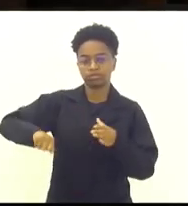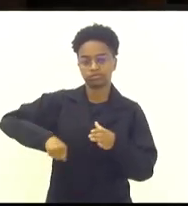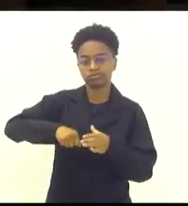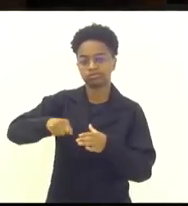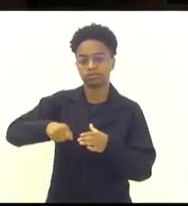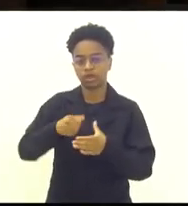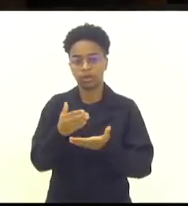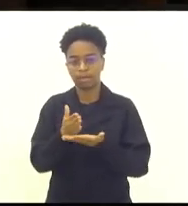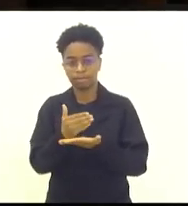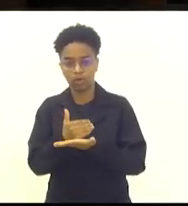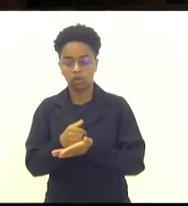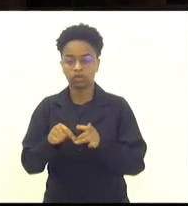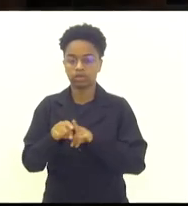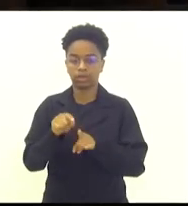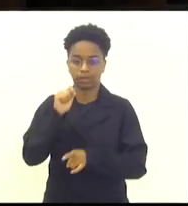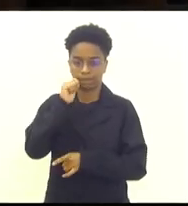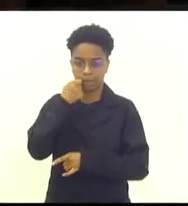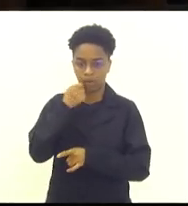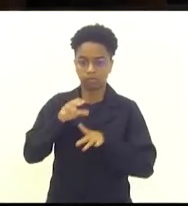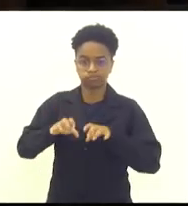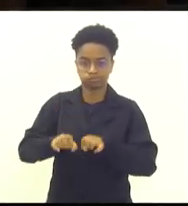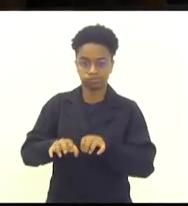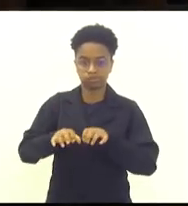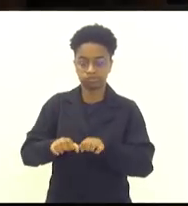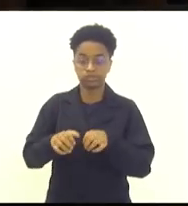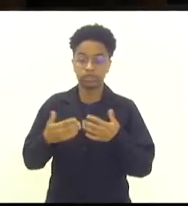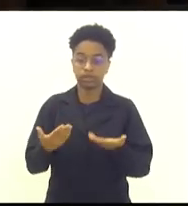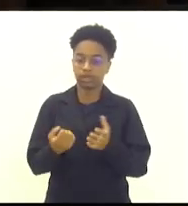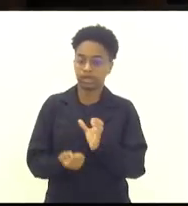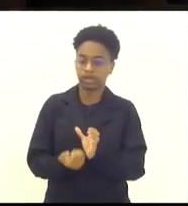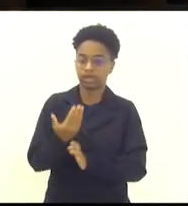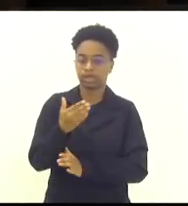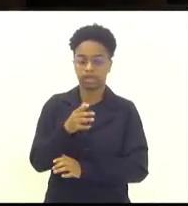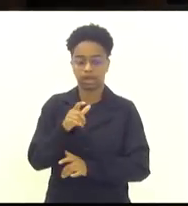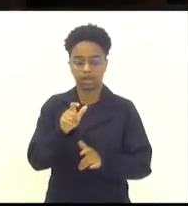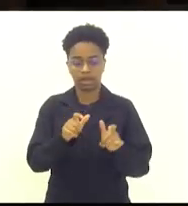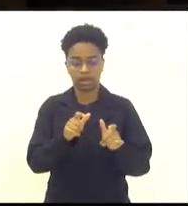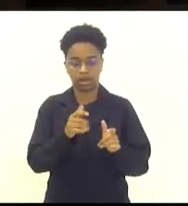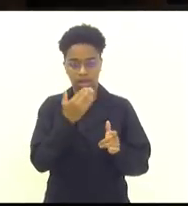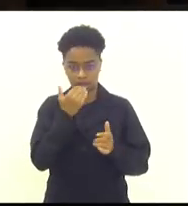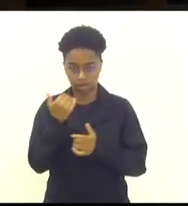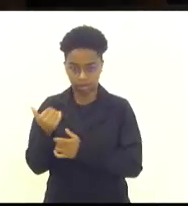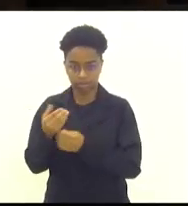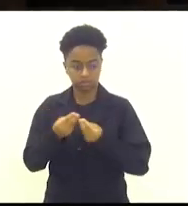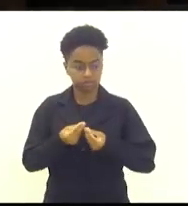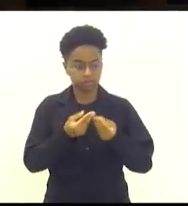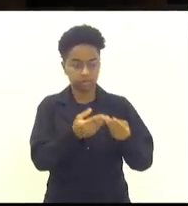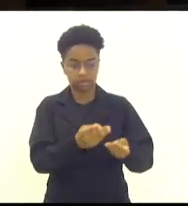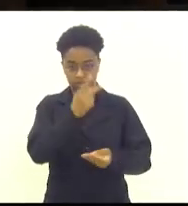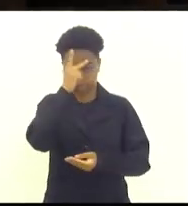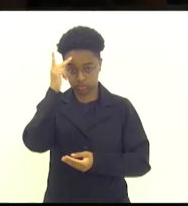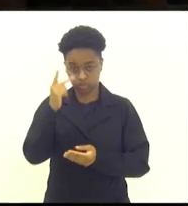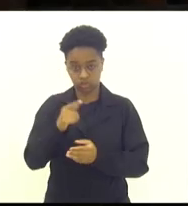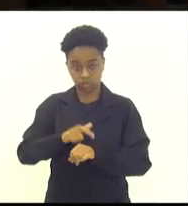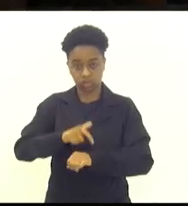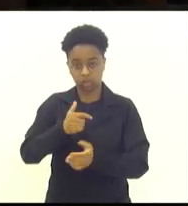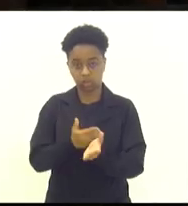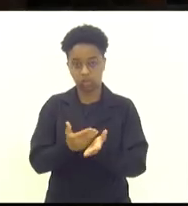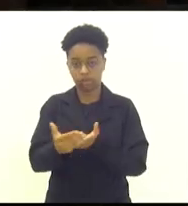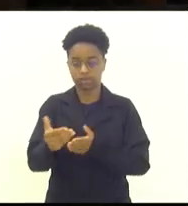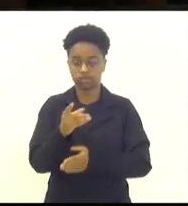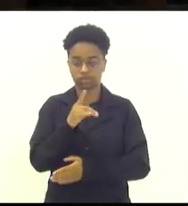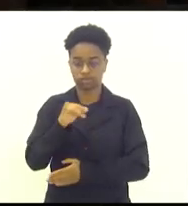padaria, e a produção desse alimento vai servir o trabalhador no início do seu dia. Então, ontem inauguramos dois cafés